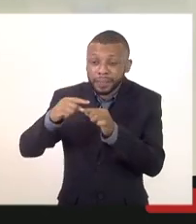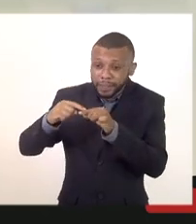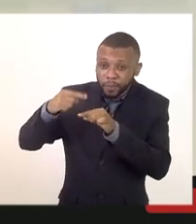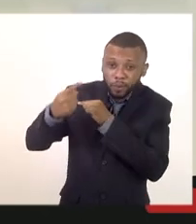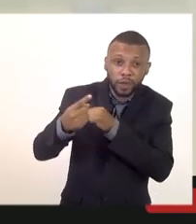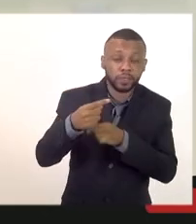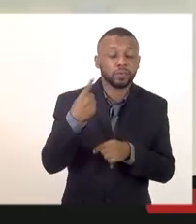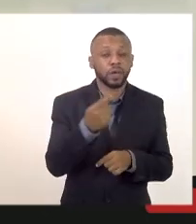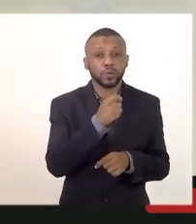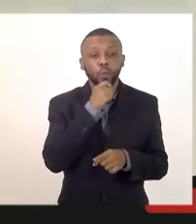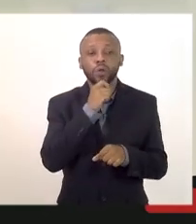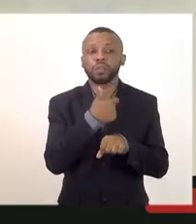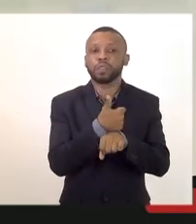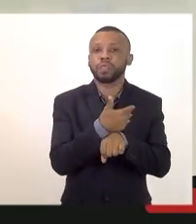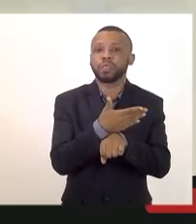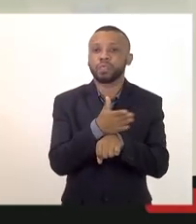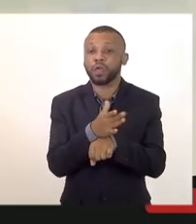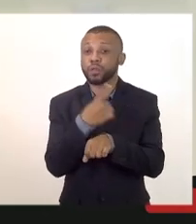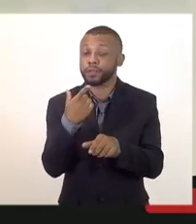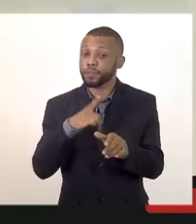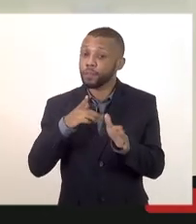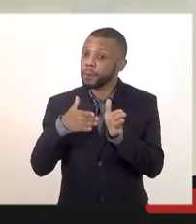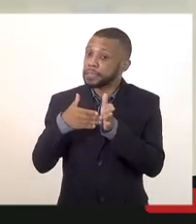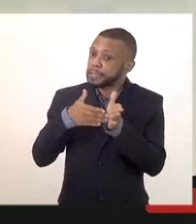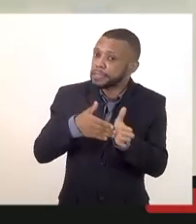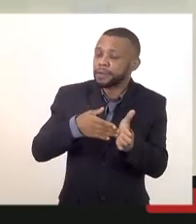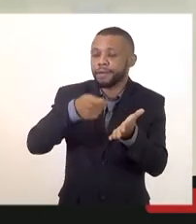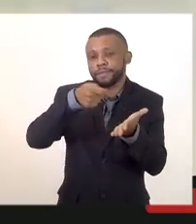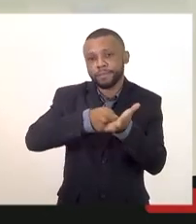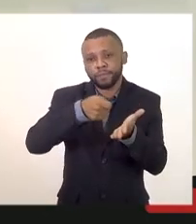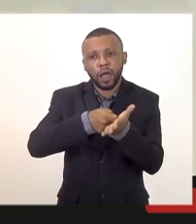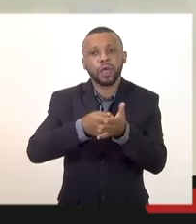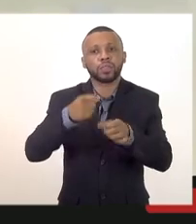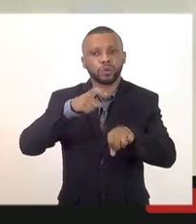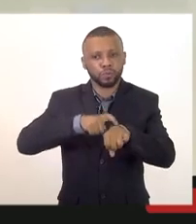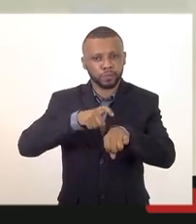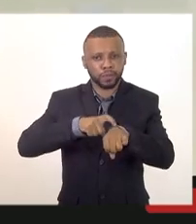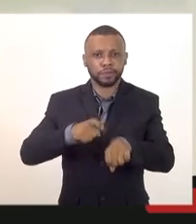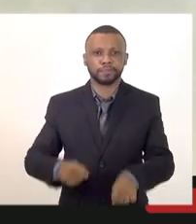seremos mais rigorosos com o tempo a palavra ao coronel Leandro